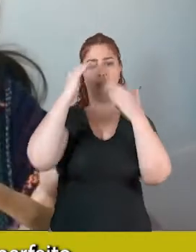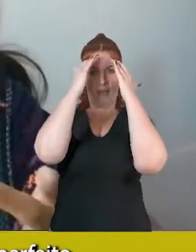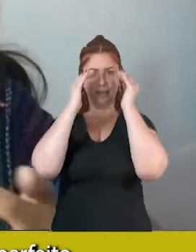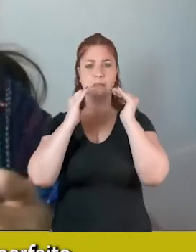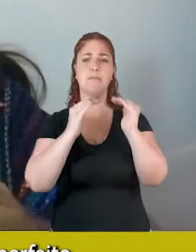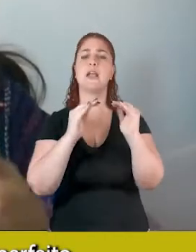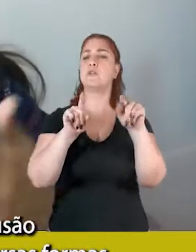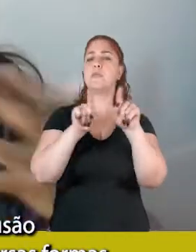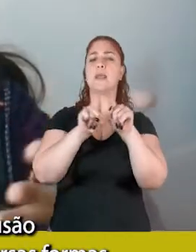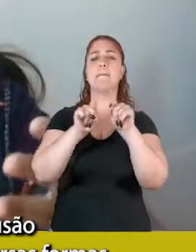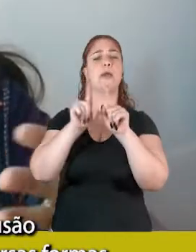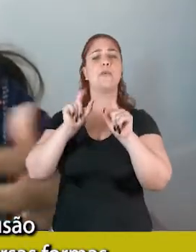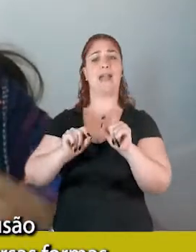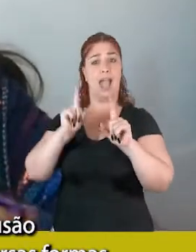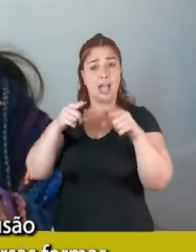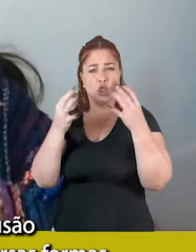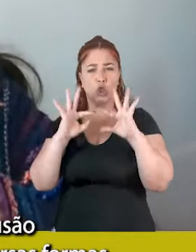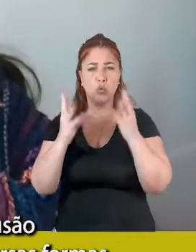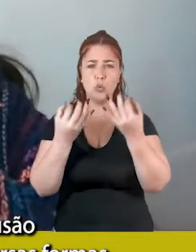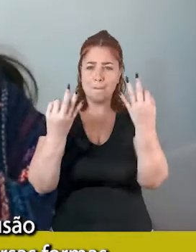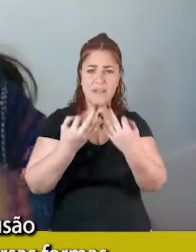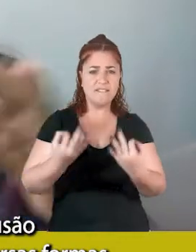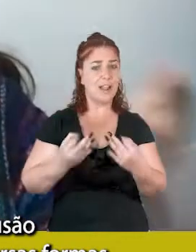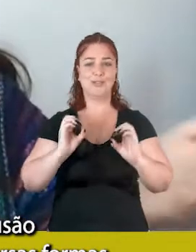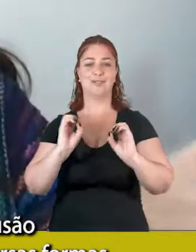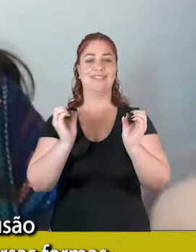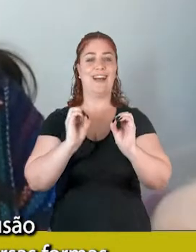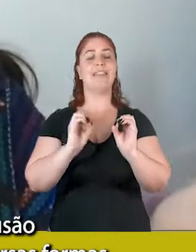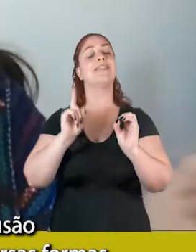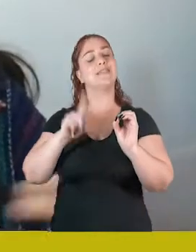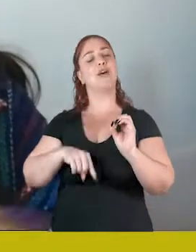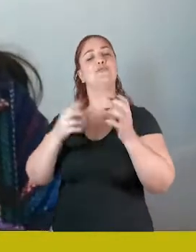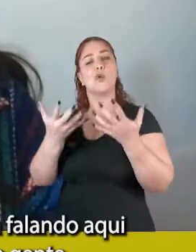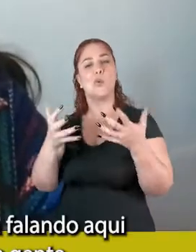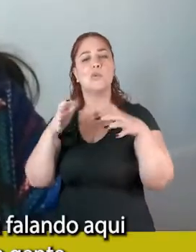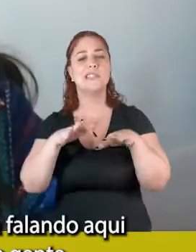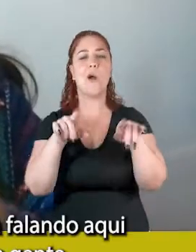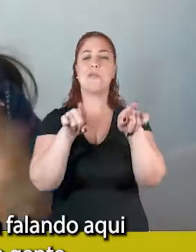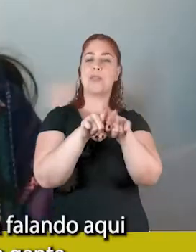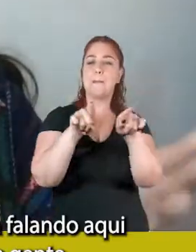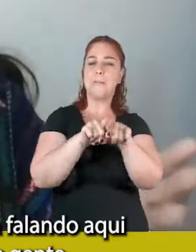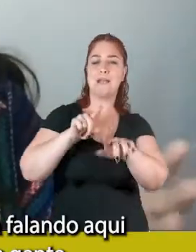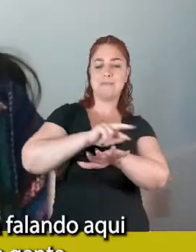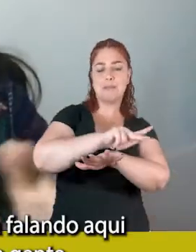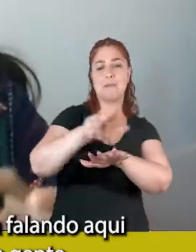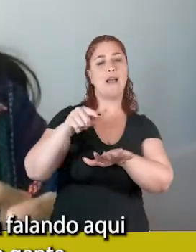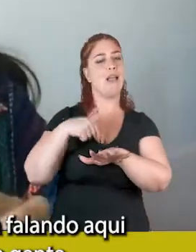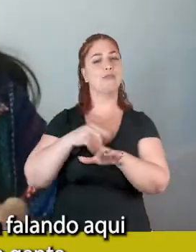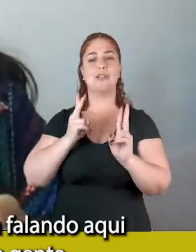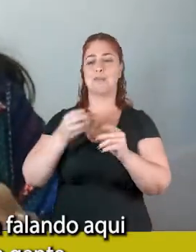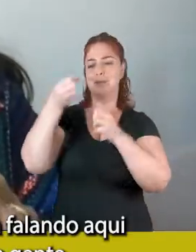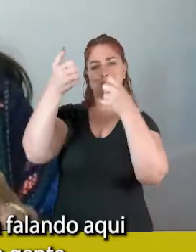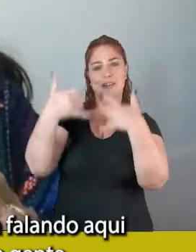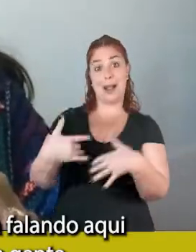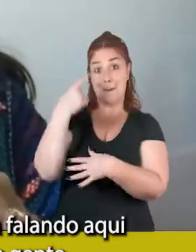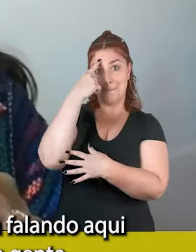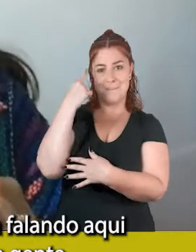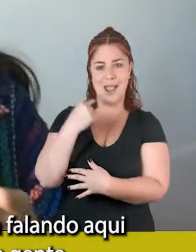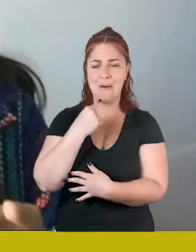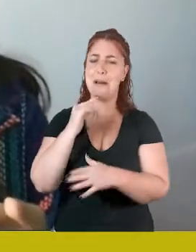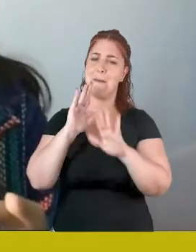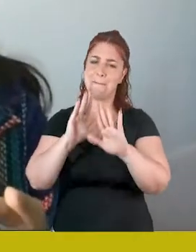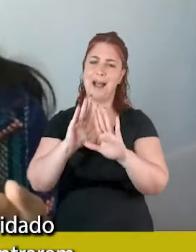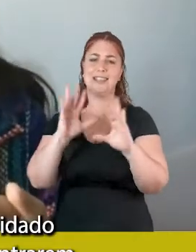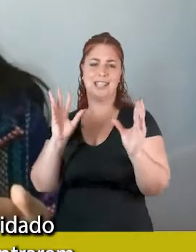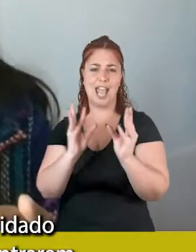desconstrução do perfeito, diversidade e inclusão e a gente faz isso de diversas formas, eu posso passar meia hora falando aqui, mas para poupar